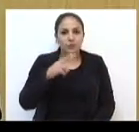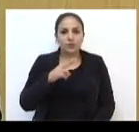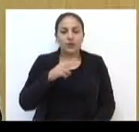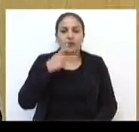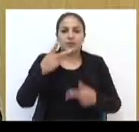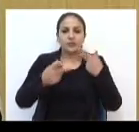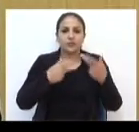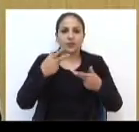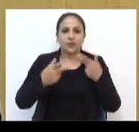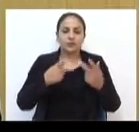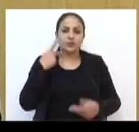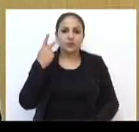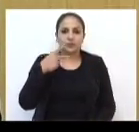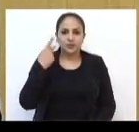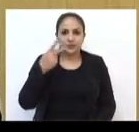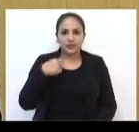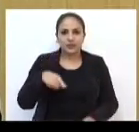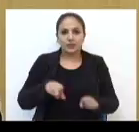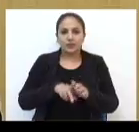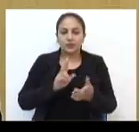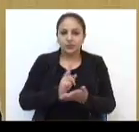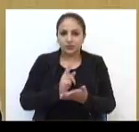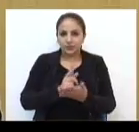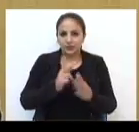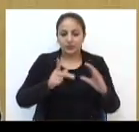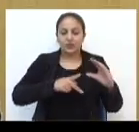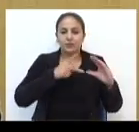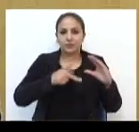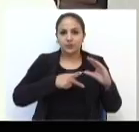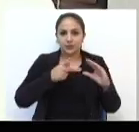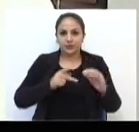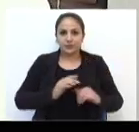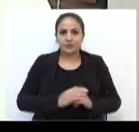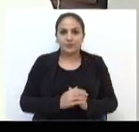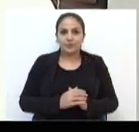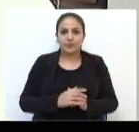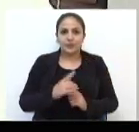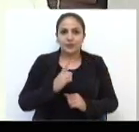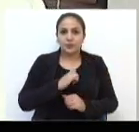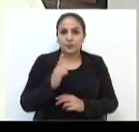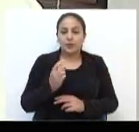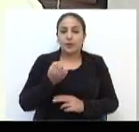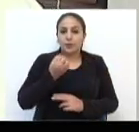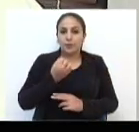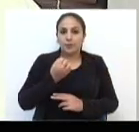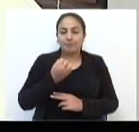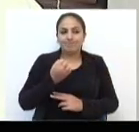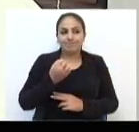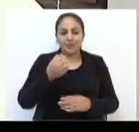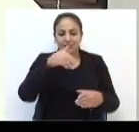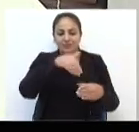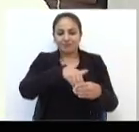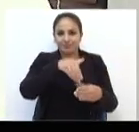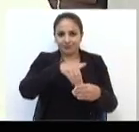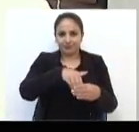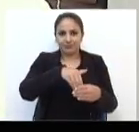o discurso dos parlamentares que seguem na Câmara Municipal. Foi uma eleição bastante difícil,